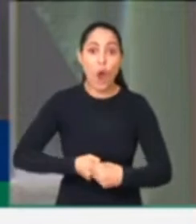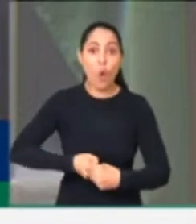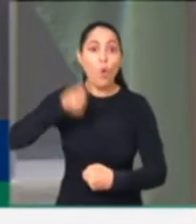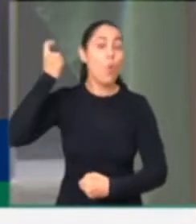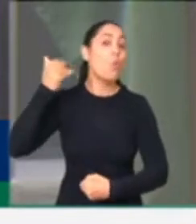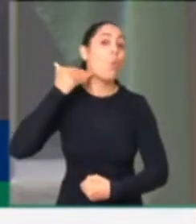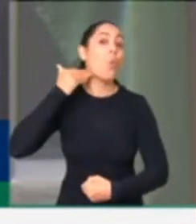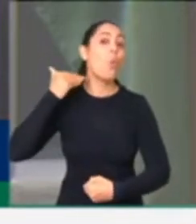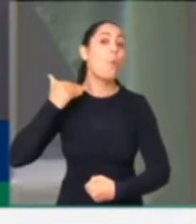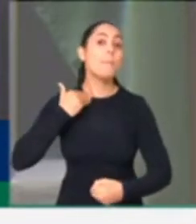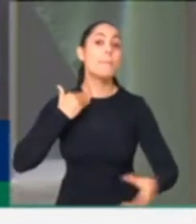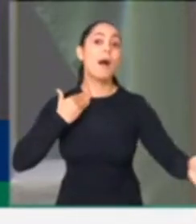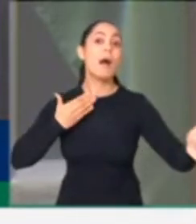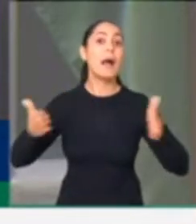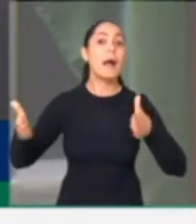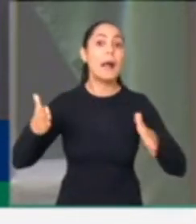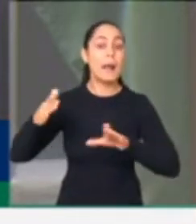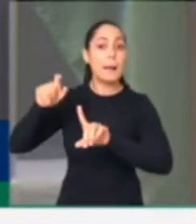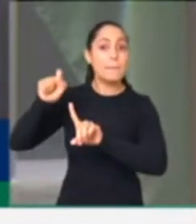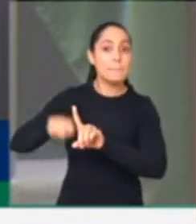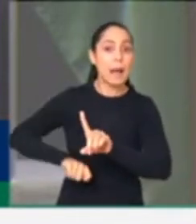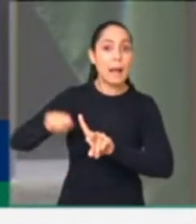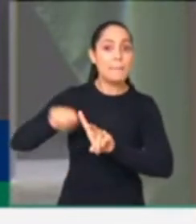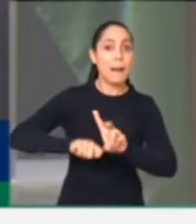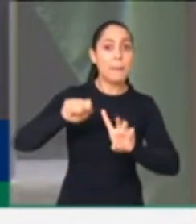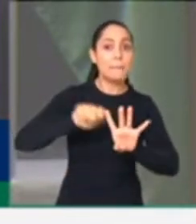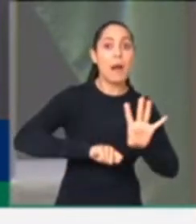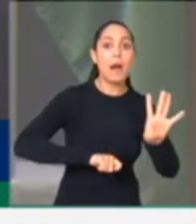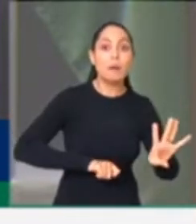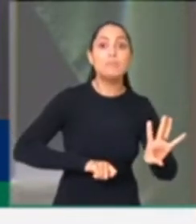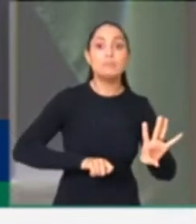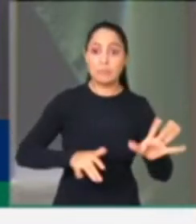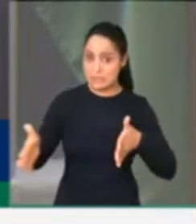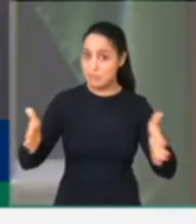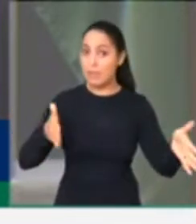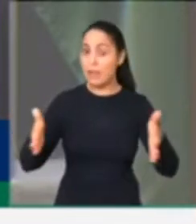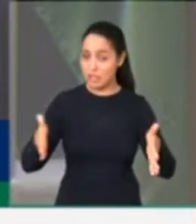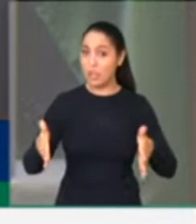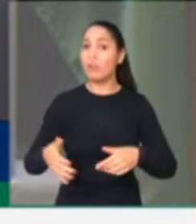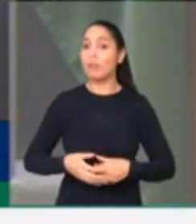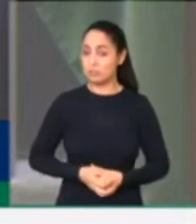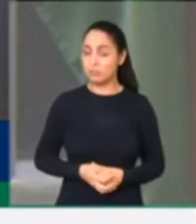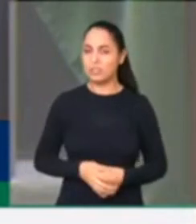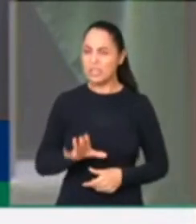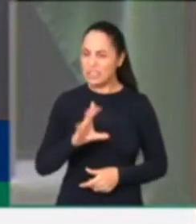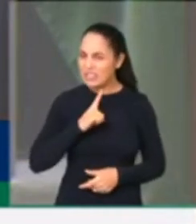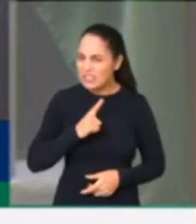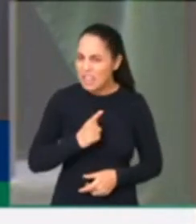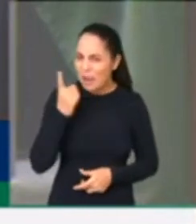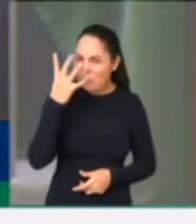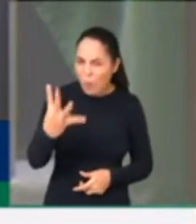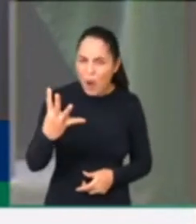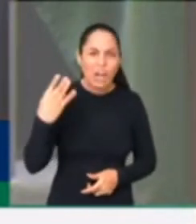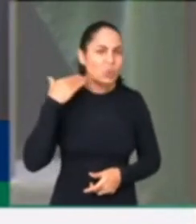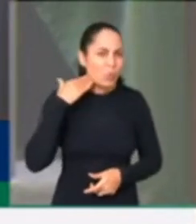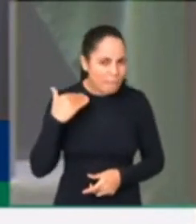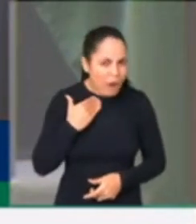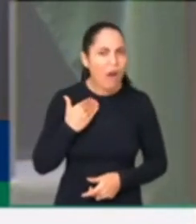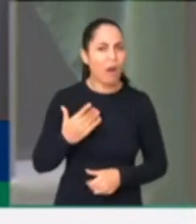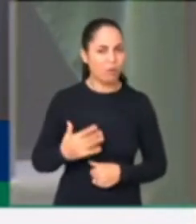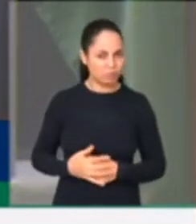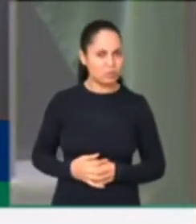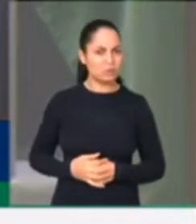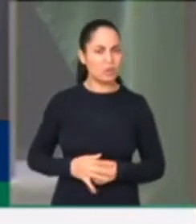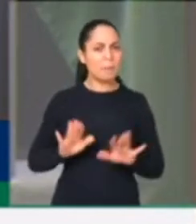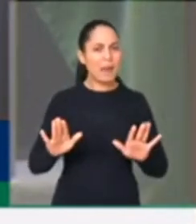apenas os quatro maiores bancos, sem contar todo o sistema financeiro. Enquanto isso,